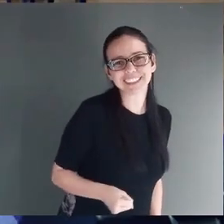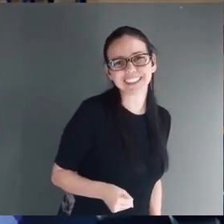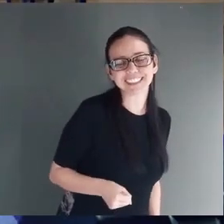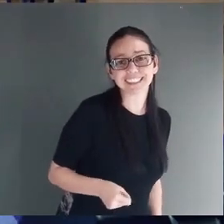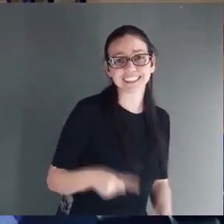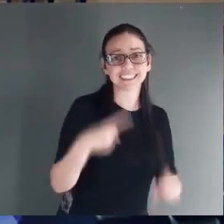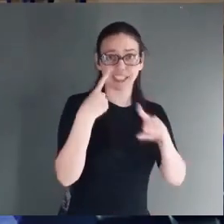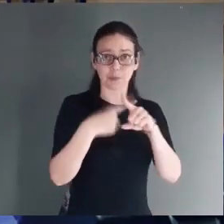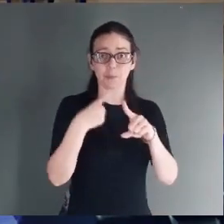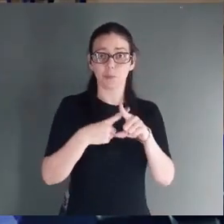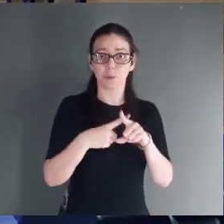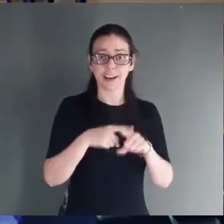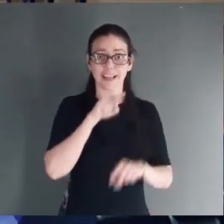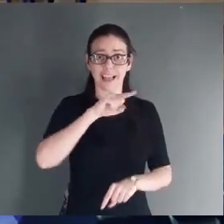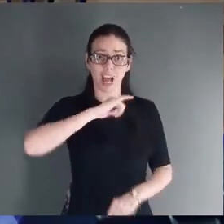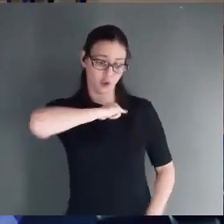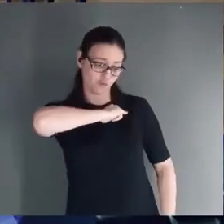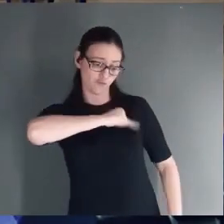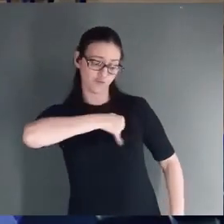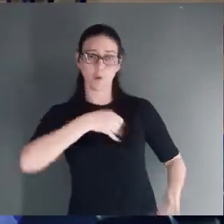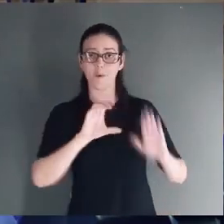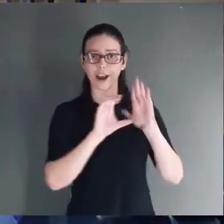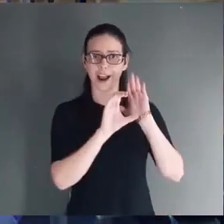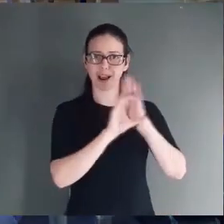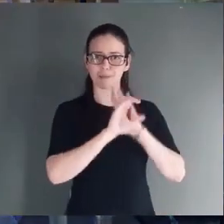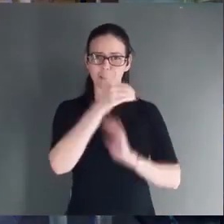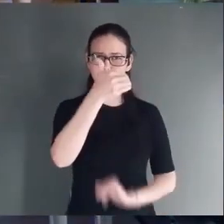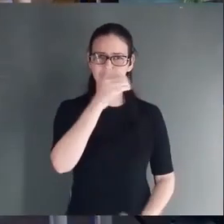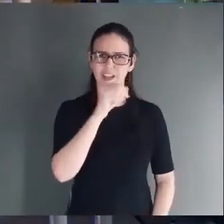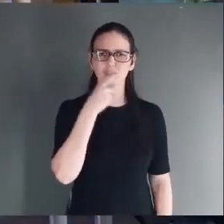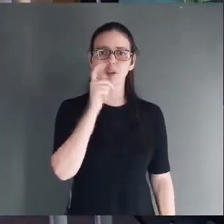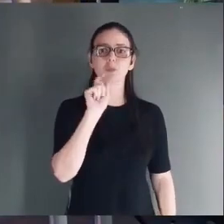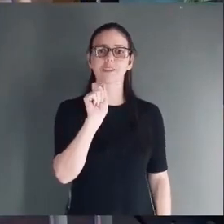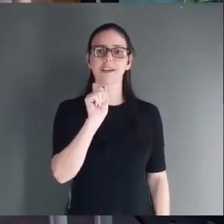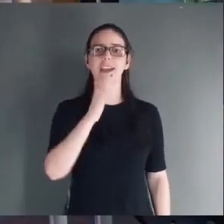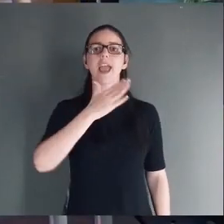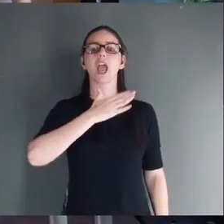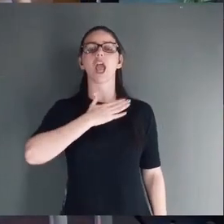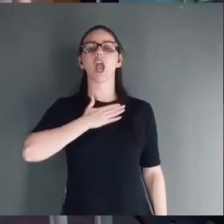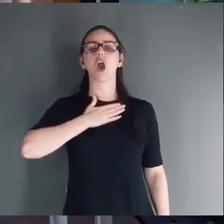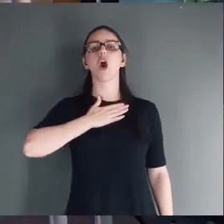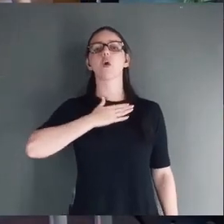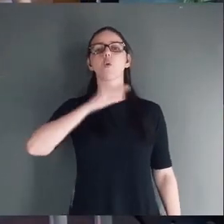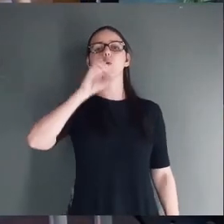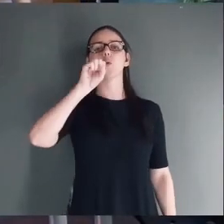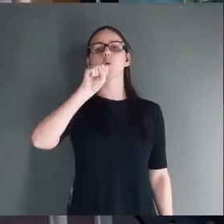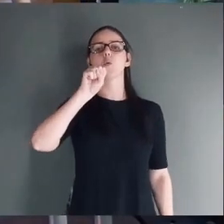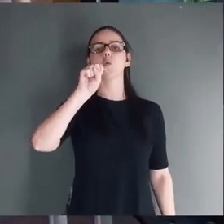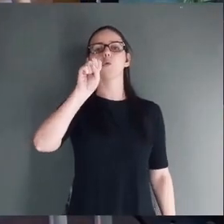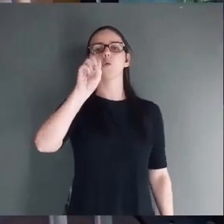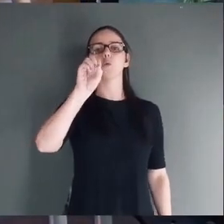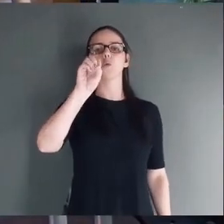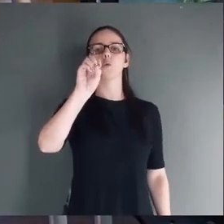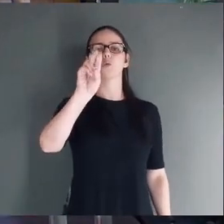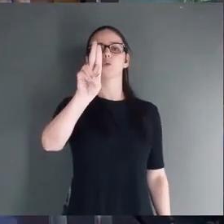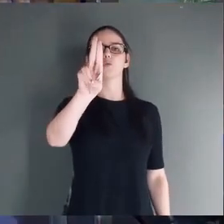Porque lá em João 10, ele dizia, ele mesmo falando de si mesmo, eu sou o bom pastor.